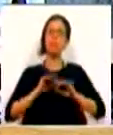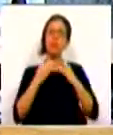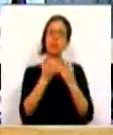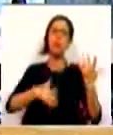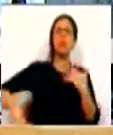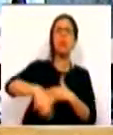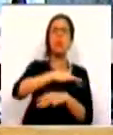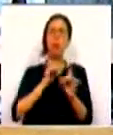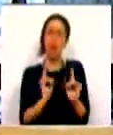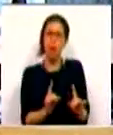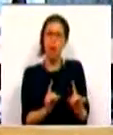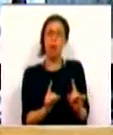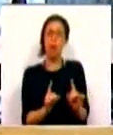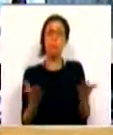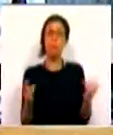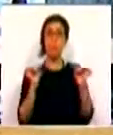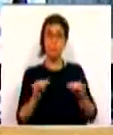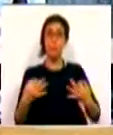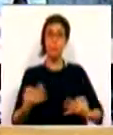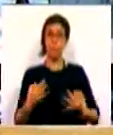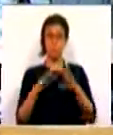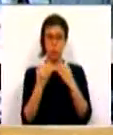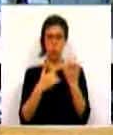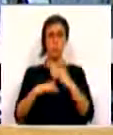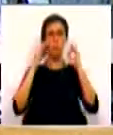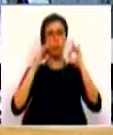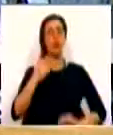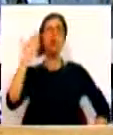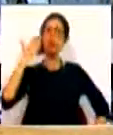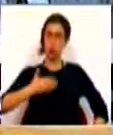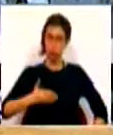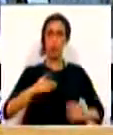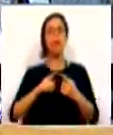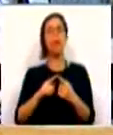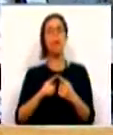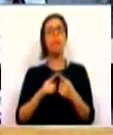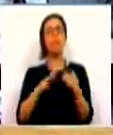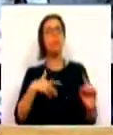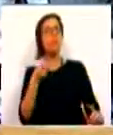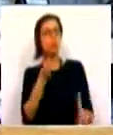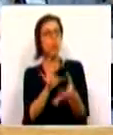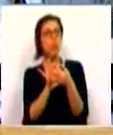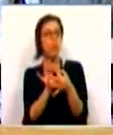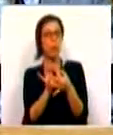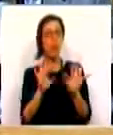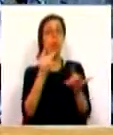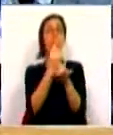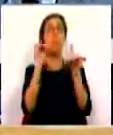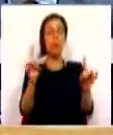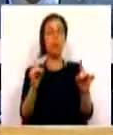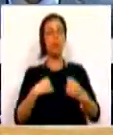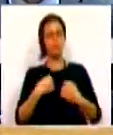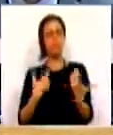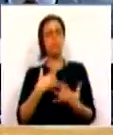sociedade, para que esta seja uma sociedade verdadeiramente mais justa, mais solidária. Isto porque estamos